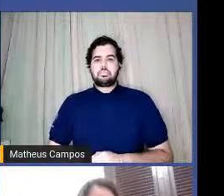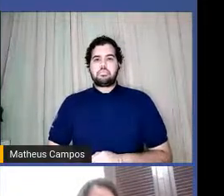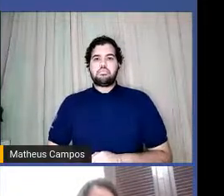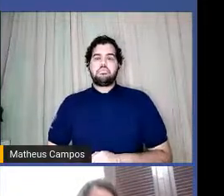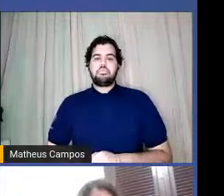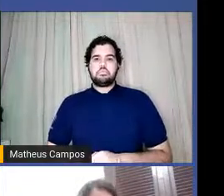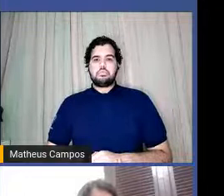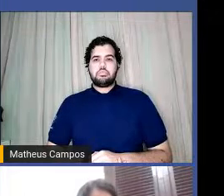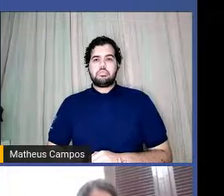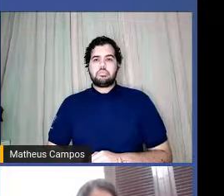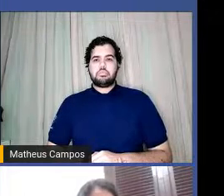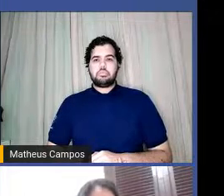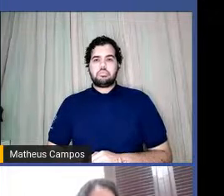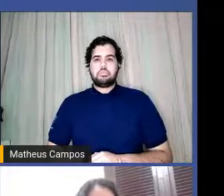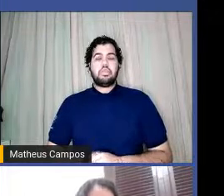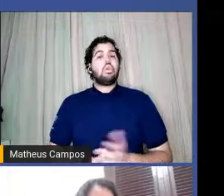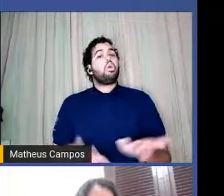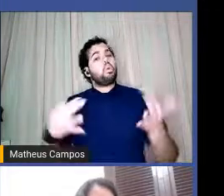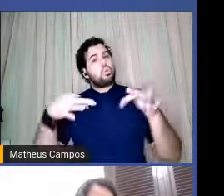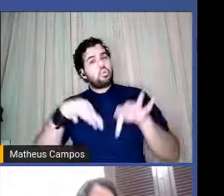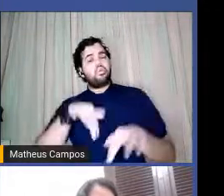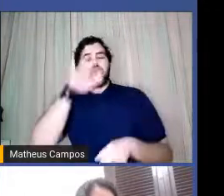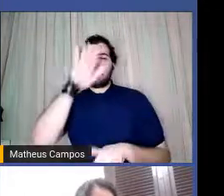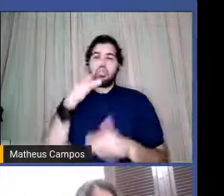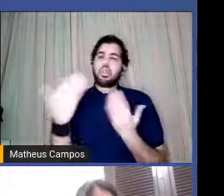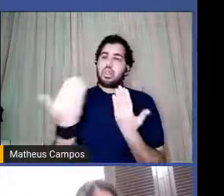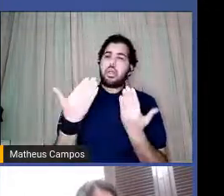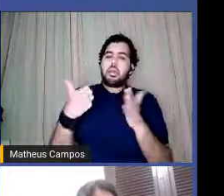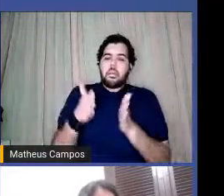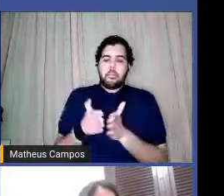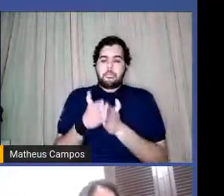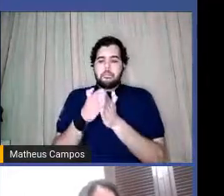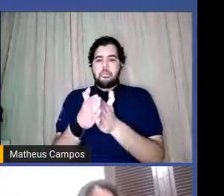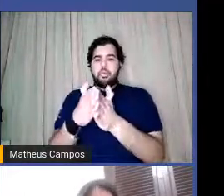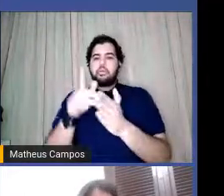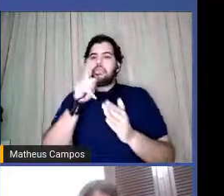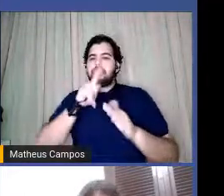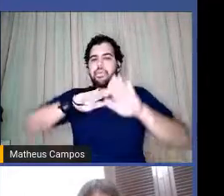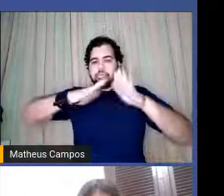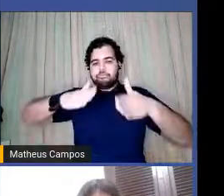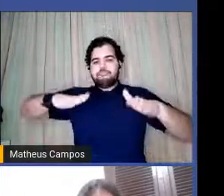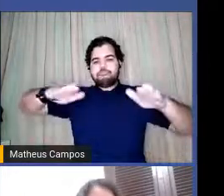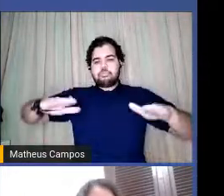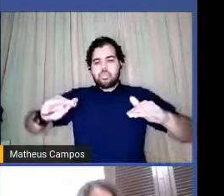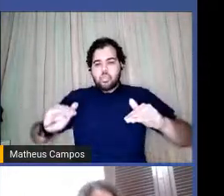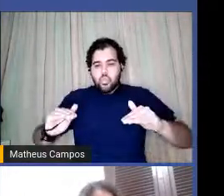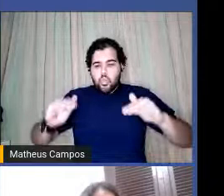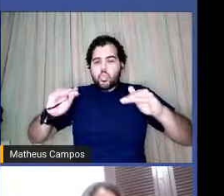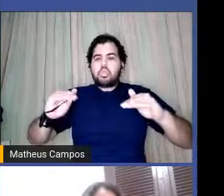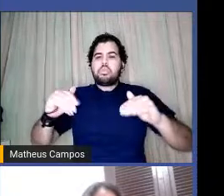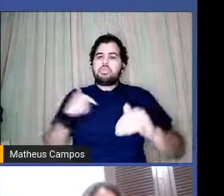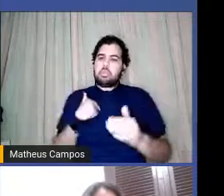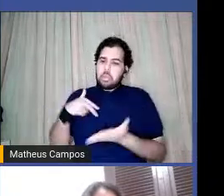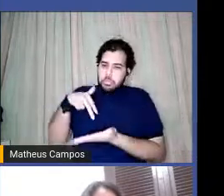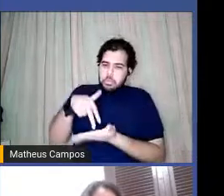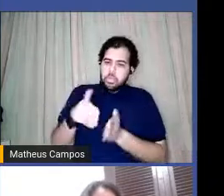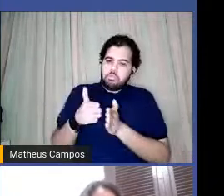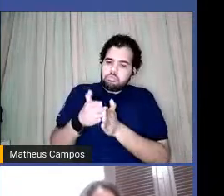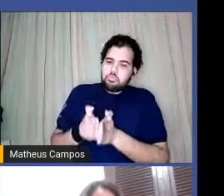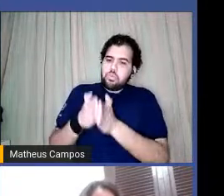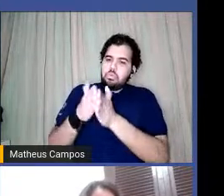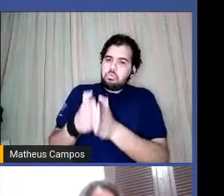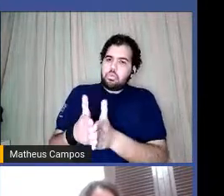o fim da tarde é como uma canoa em águas rasas resistindo-se e indo-se de mim